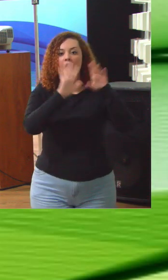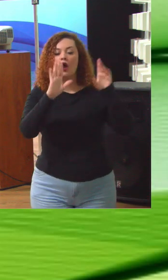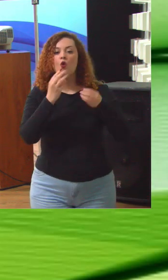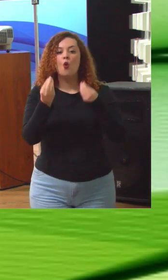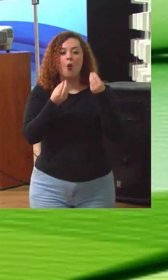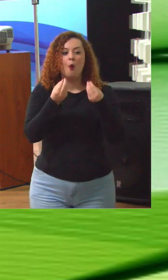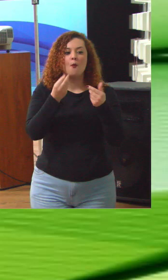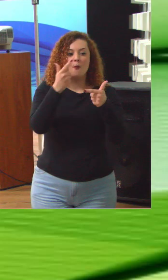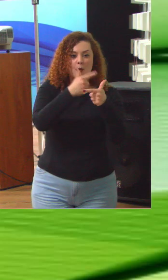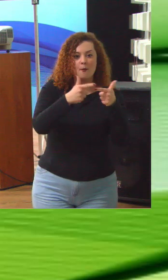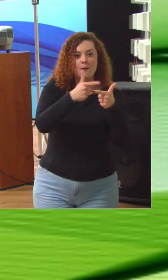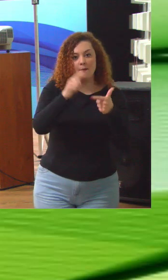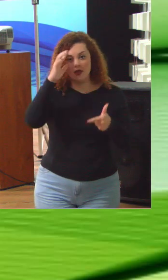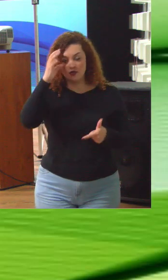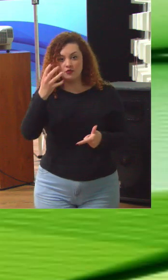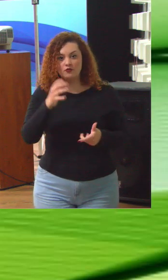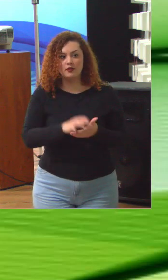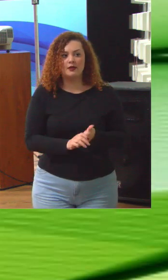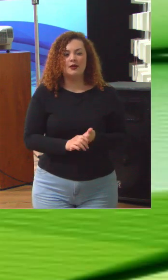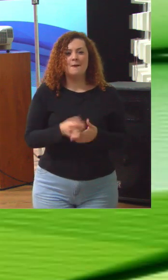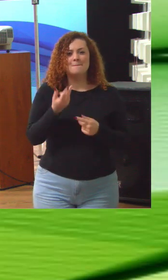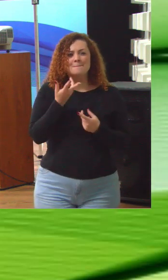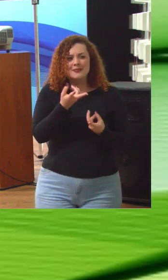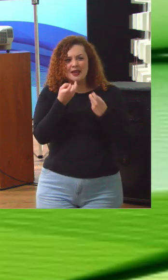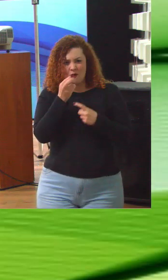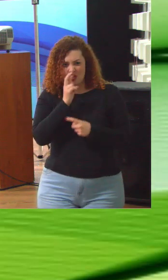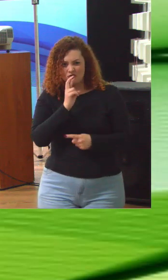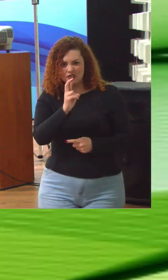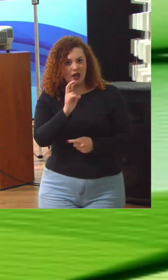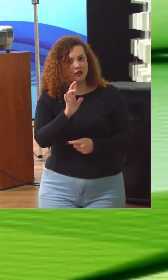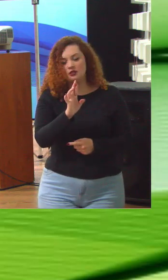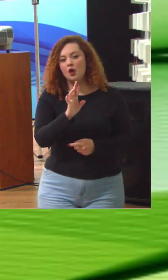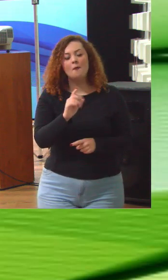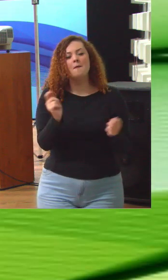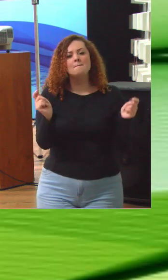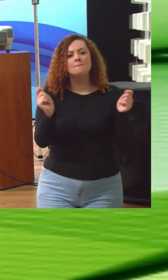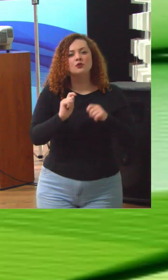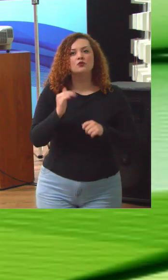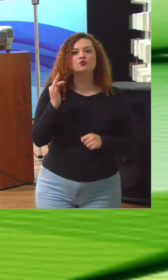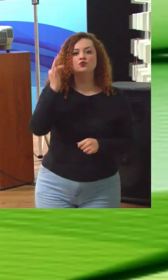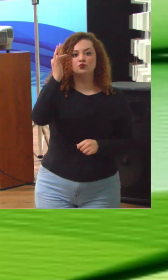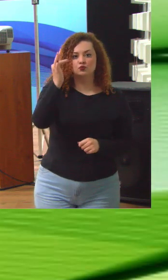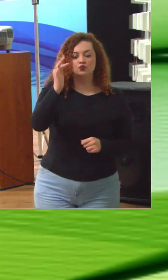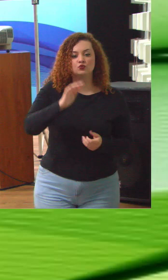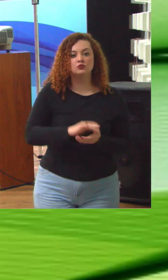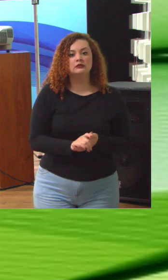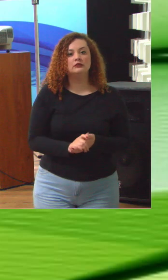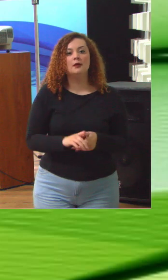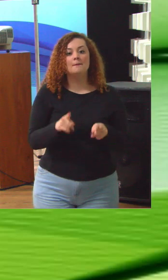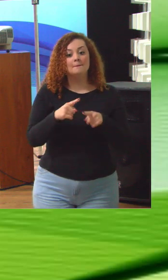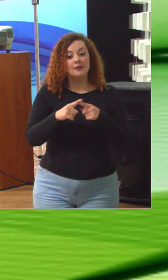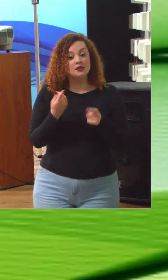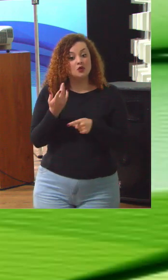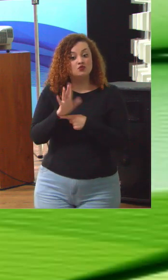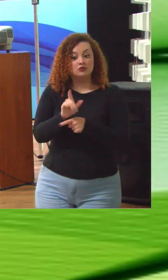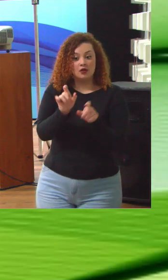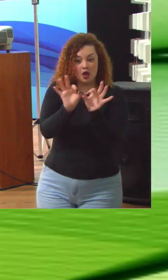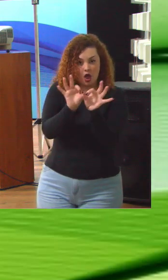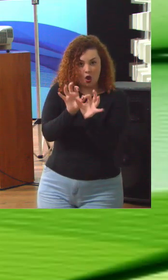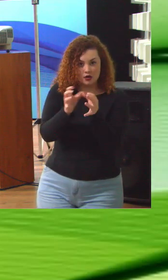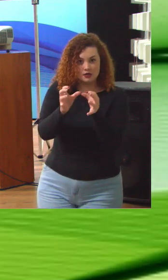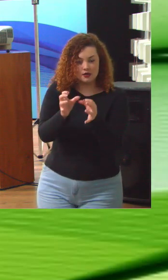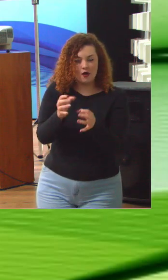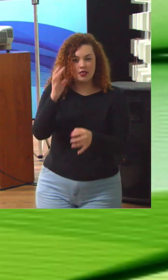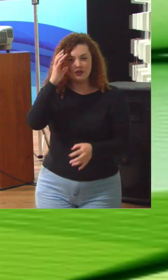trabalho ele não mede resultados ele mede o potencial para vir a produzir resultados no futuro mas ajuda as organizações a decidirem o